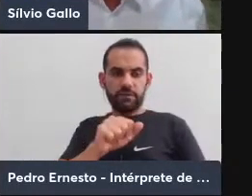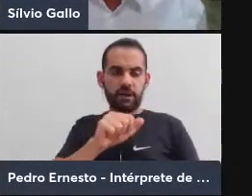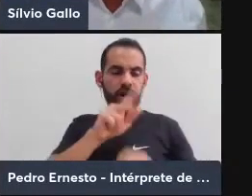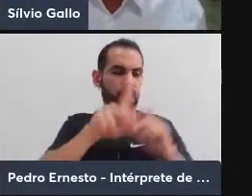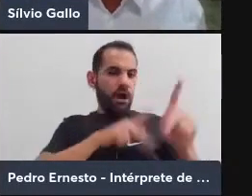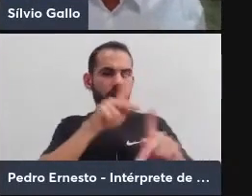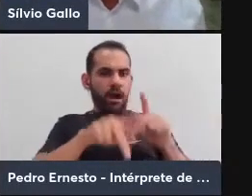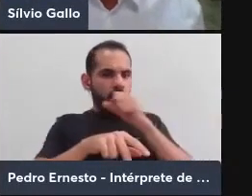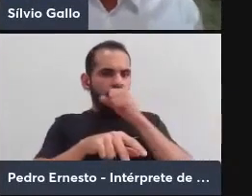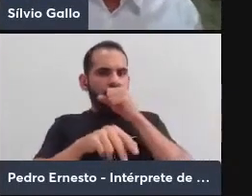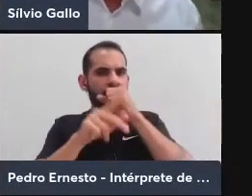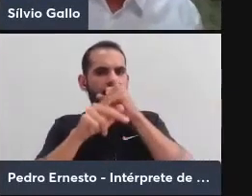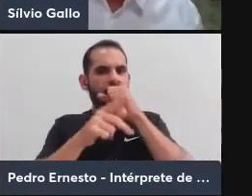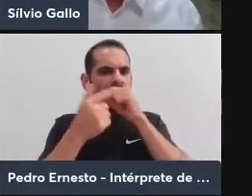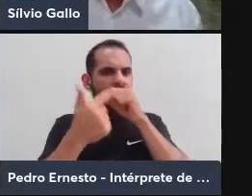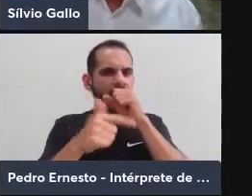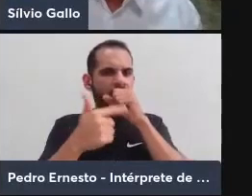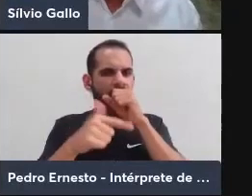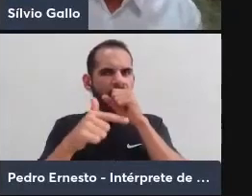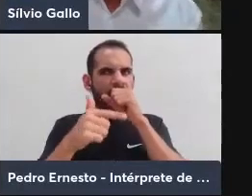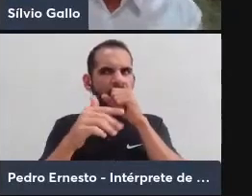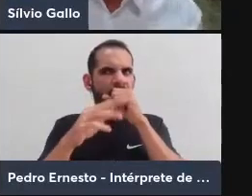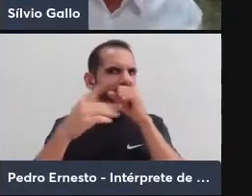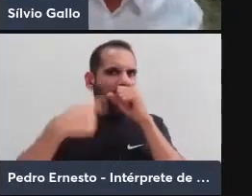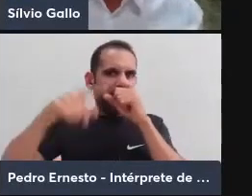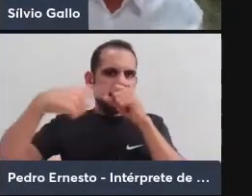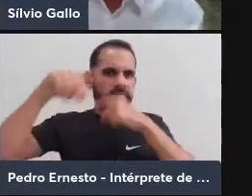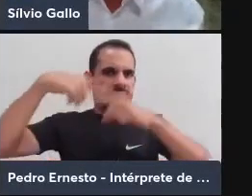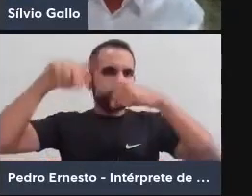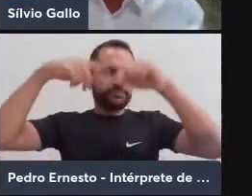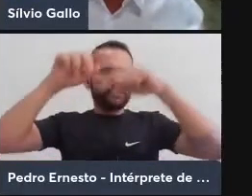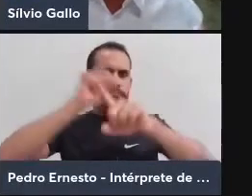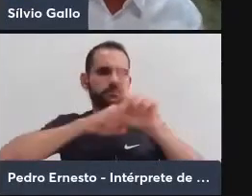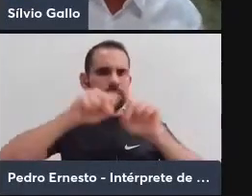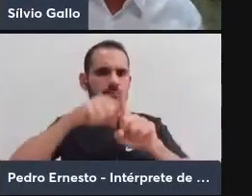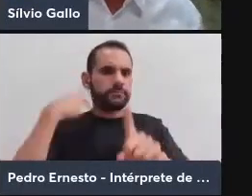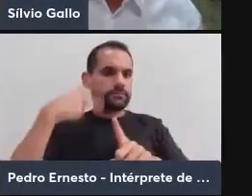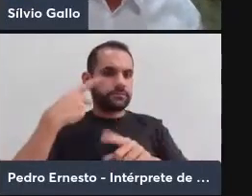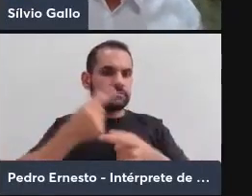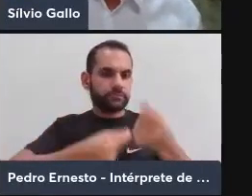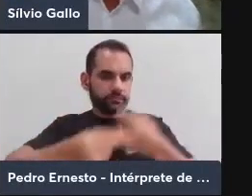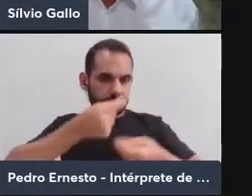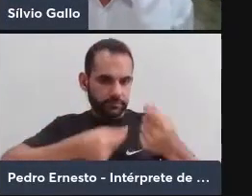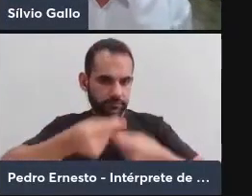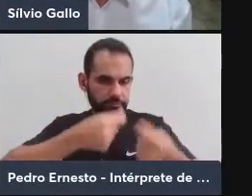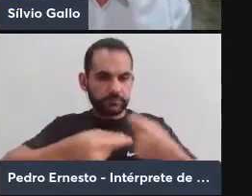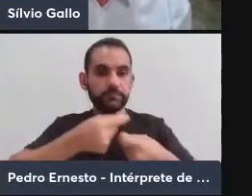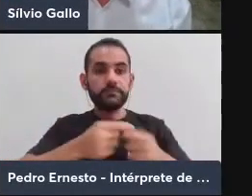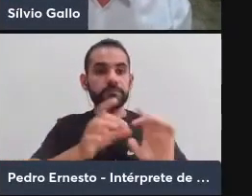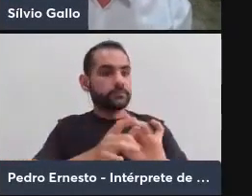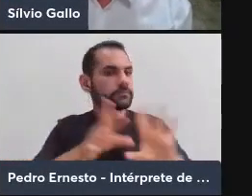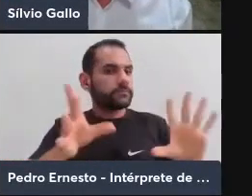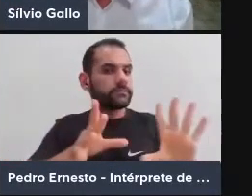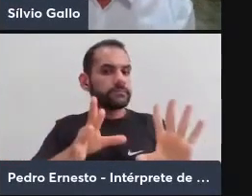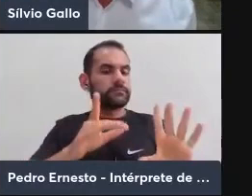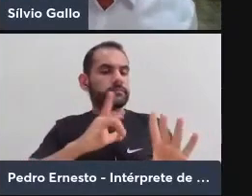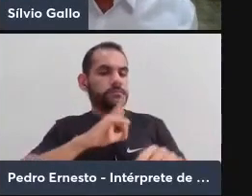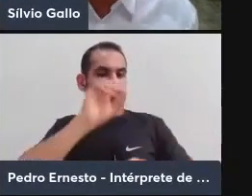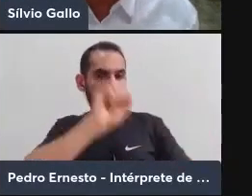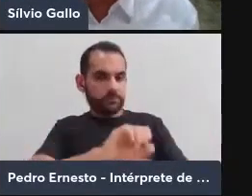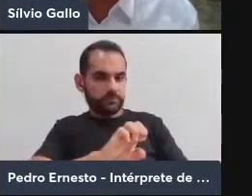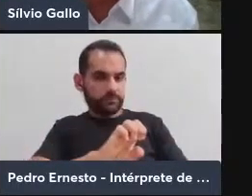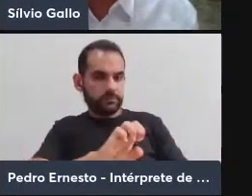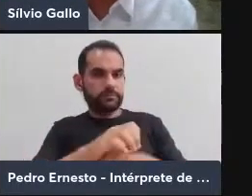chegaram num nível de avanço social, político, econômico, etc., que permita que eles tenham o Estado.